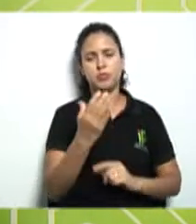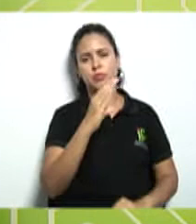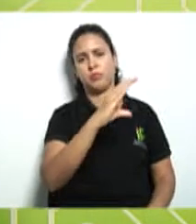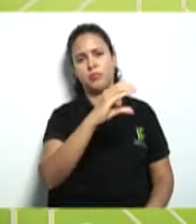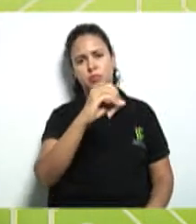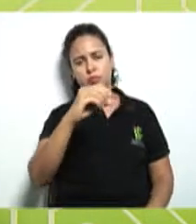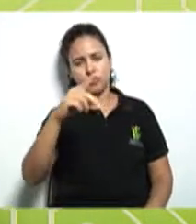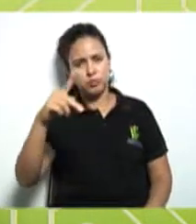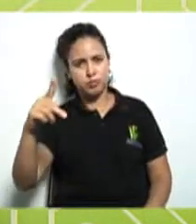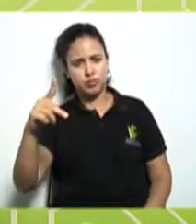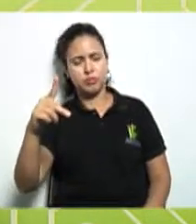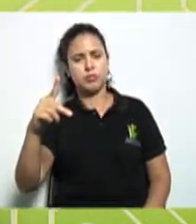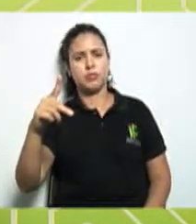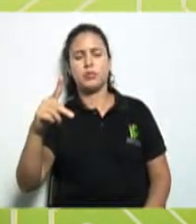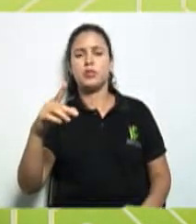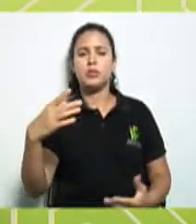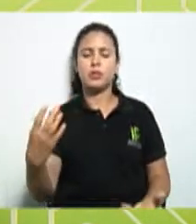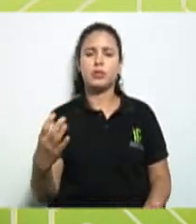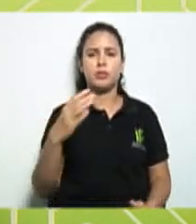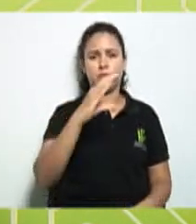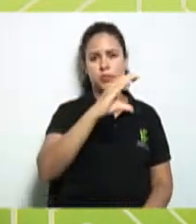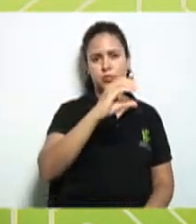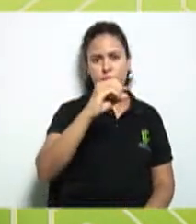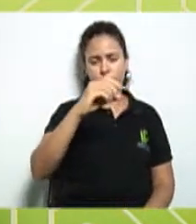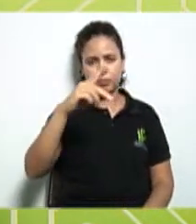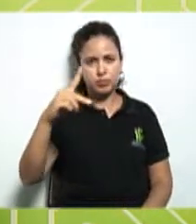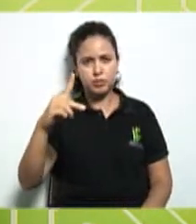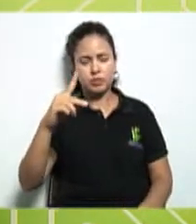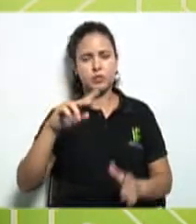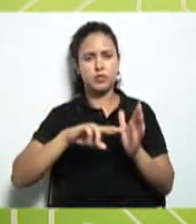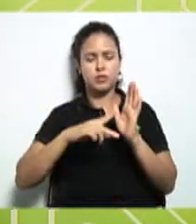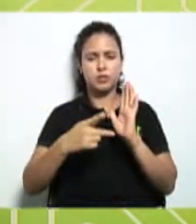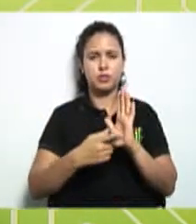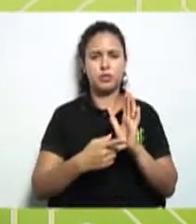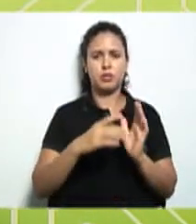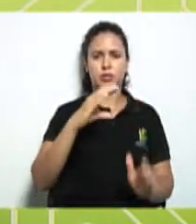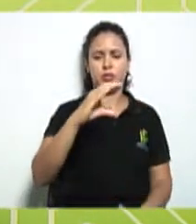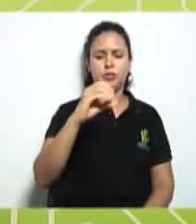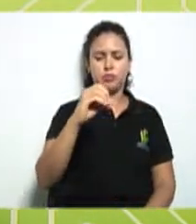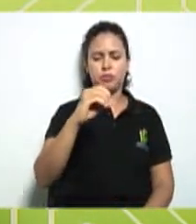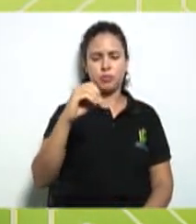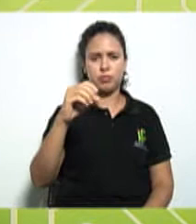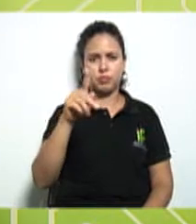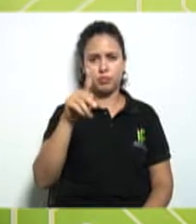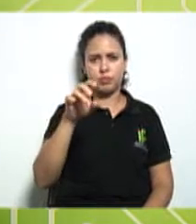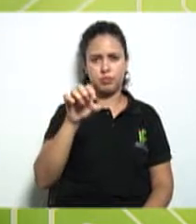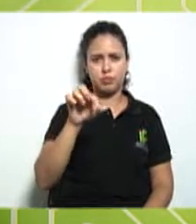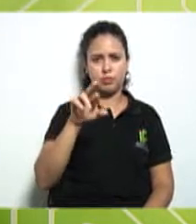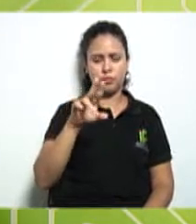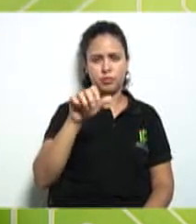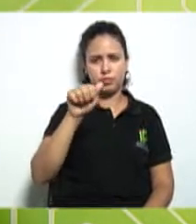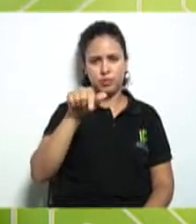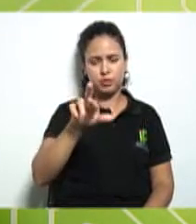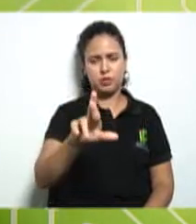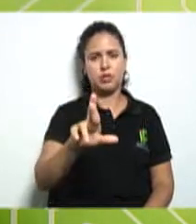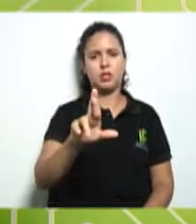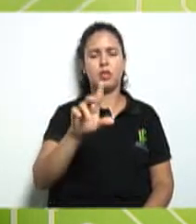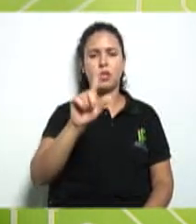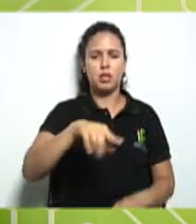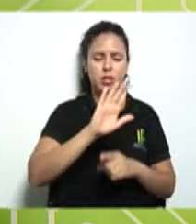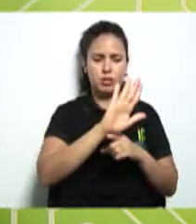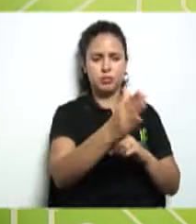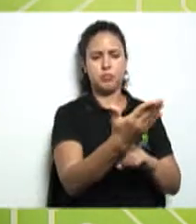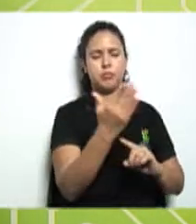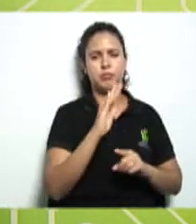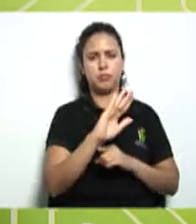falamos o que? De cooperar. Ou seja, ajuda mútua entre pessoas que têm o mesmo objetivo e a